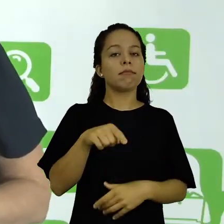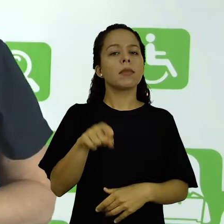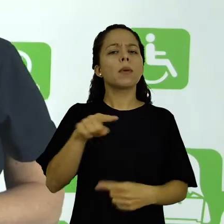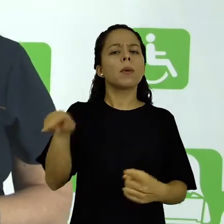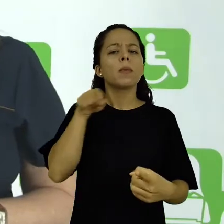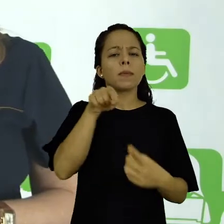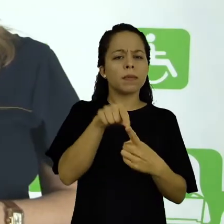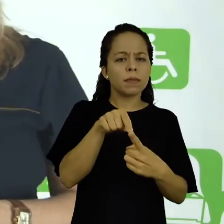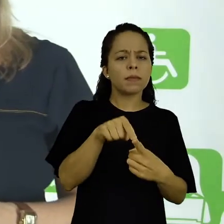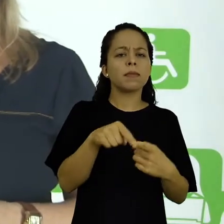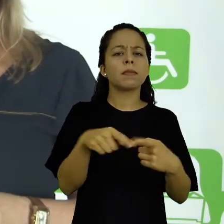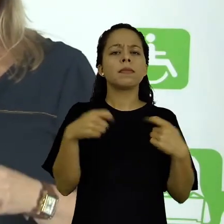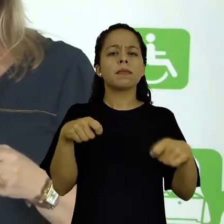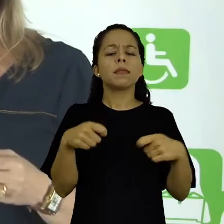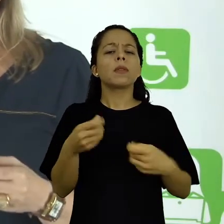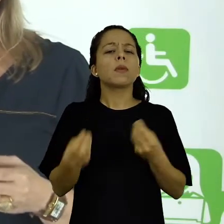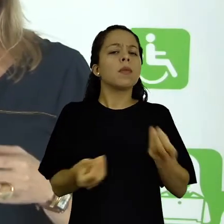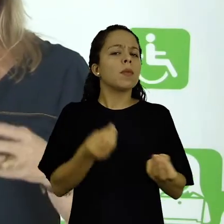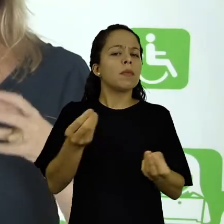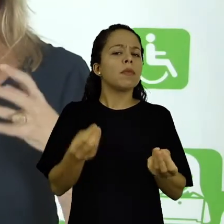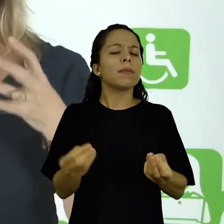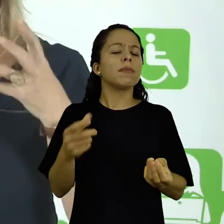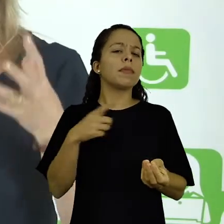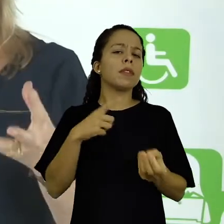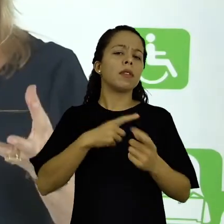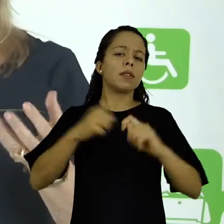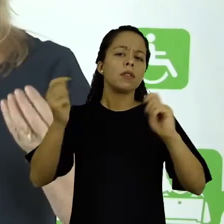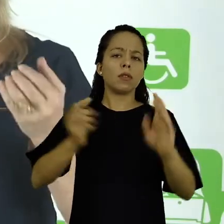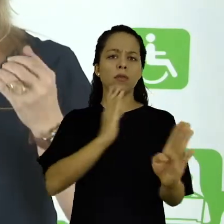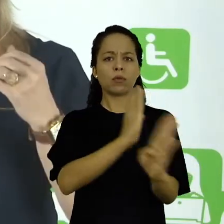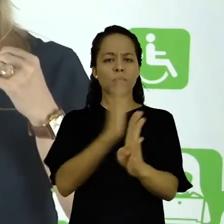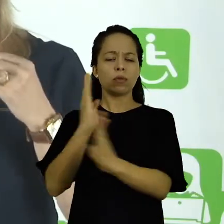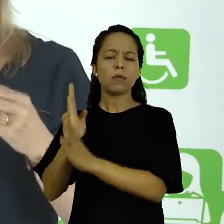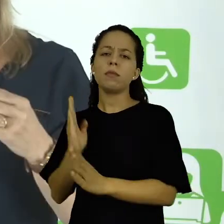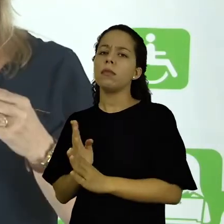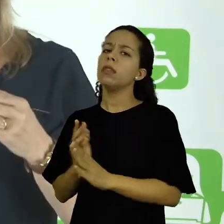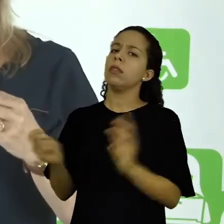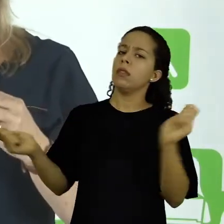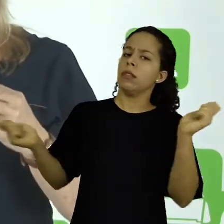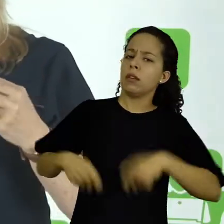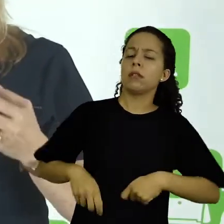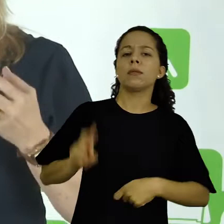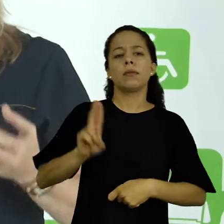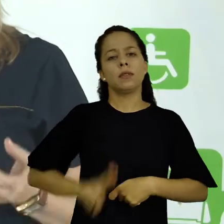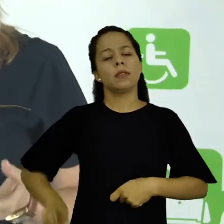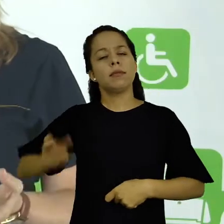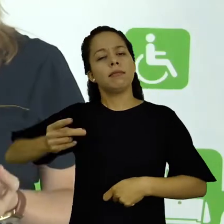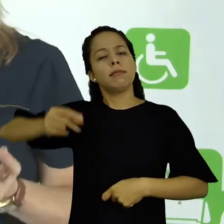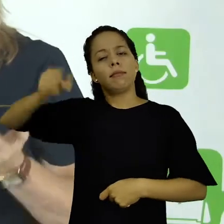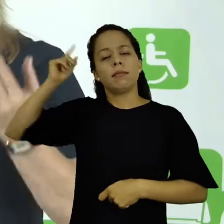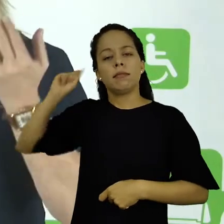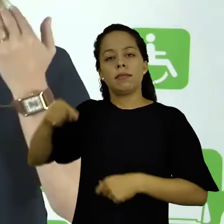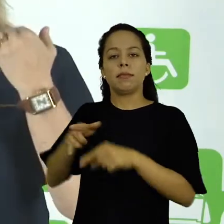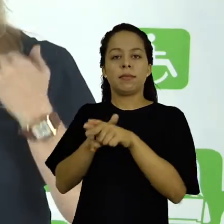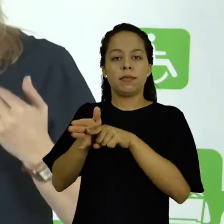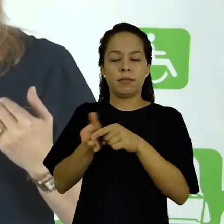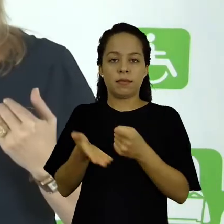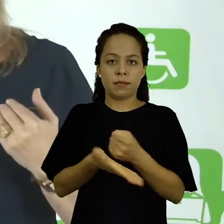aplicada, ela é realizada para determinar possíveis usos de descobertas que foram feitas